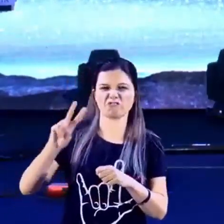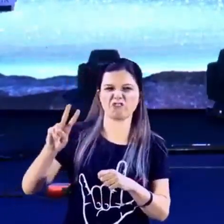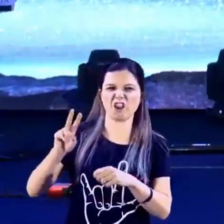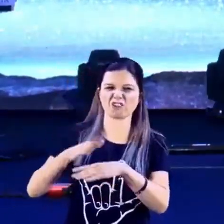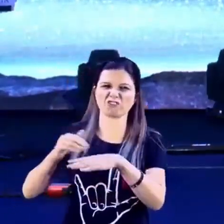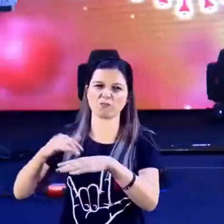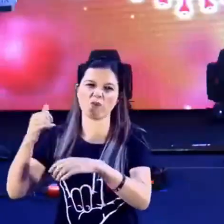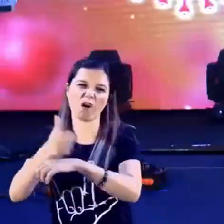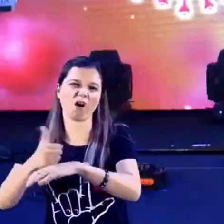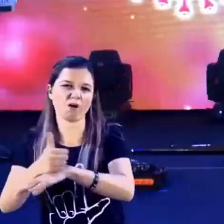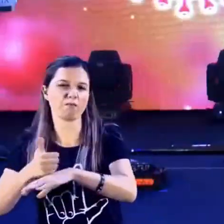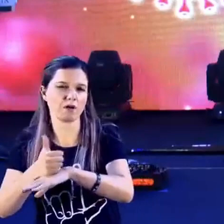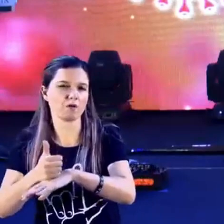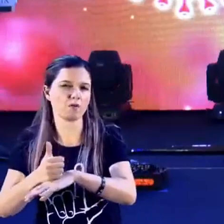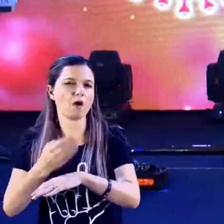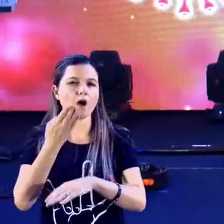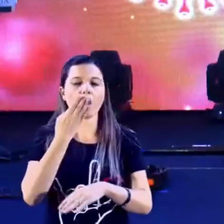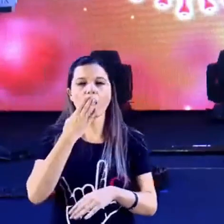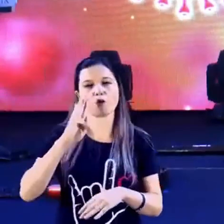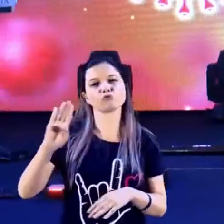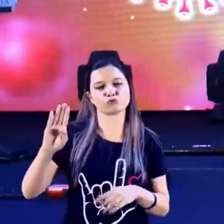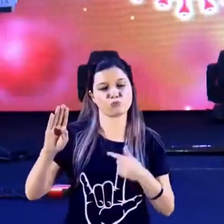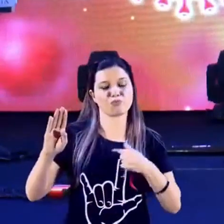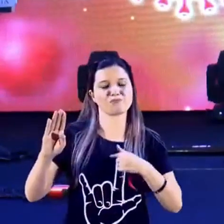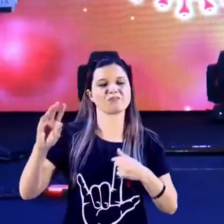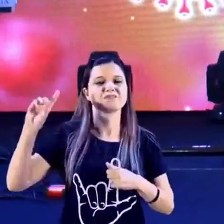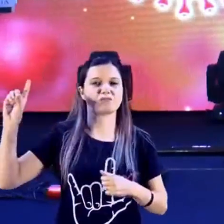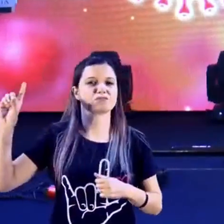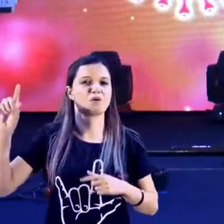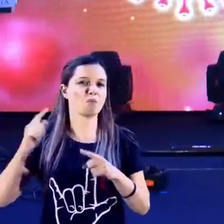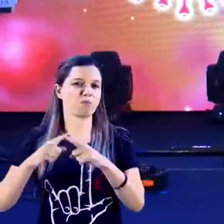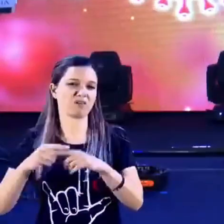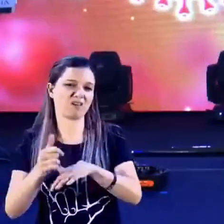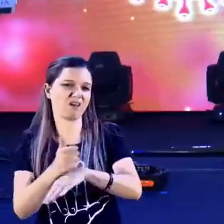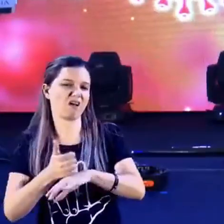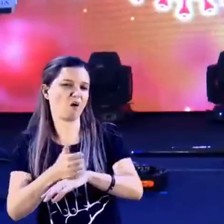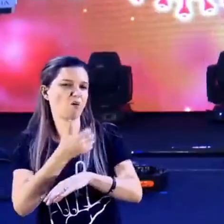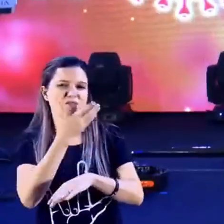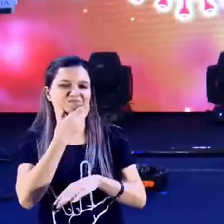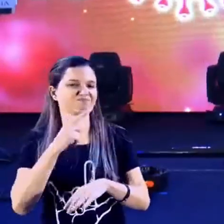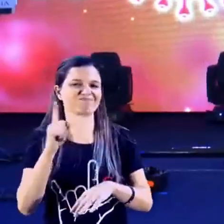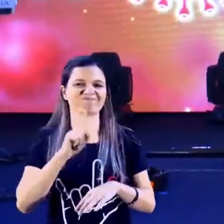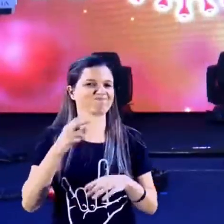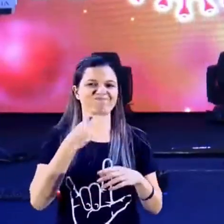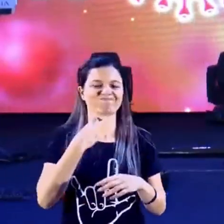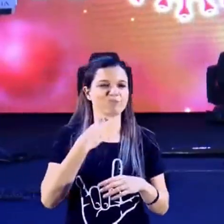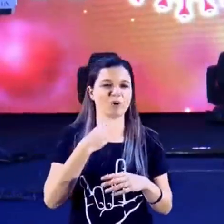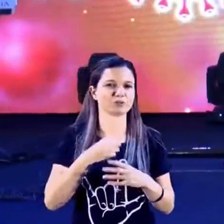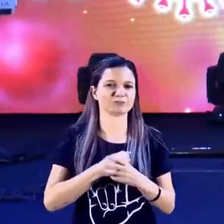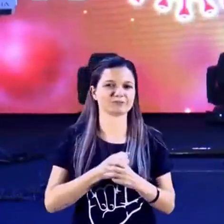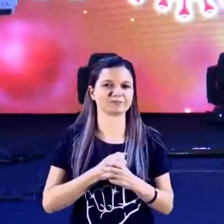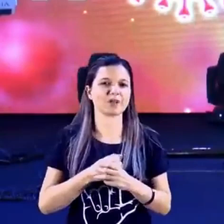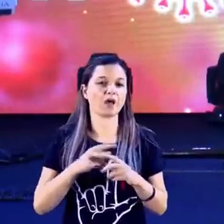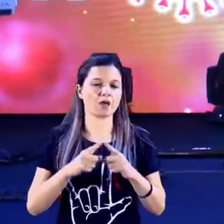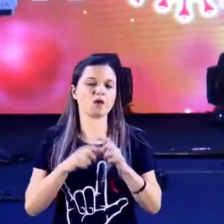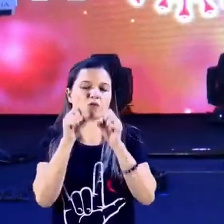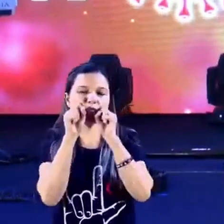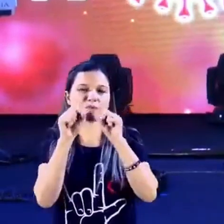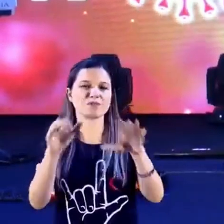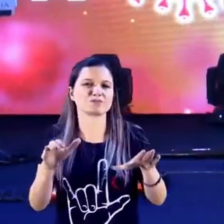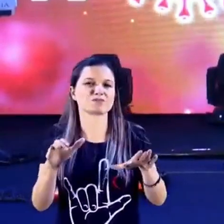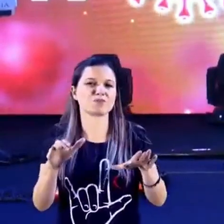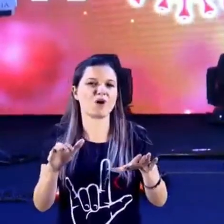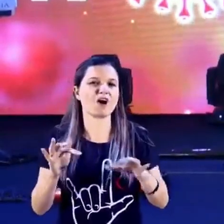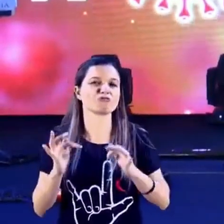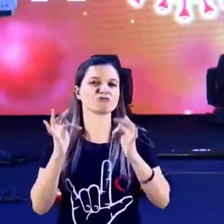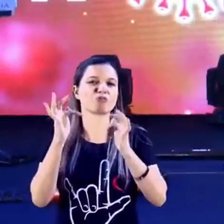E dizendo, esteja certo que o abençoarei e farei seus descendentes numerosos.